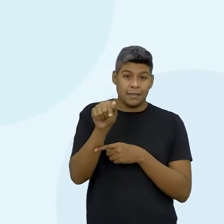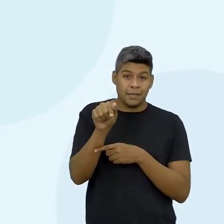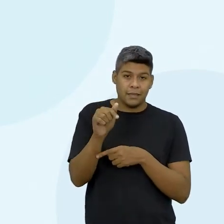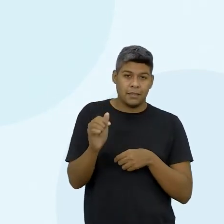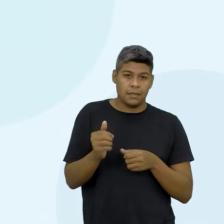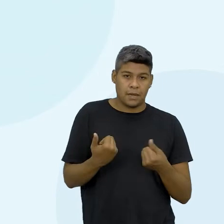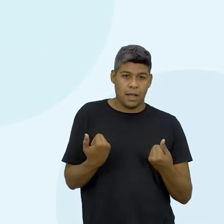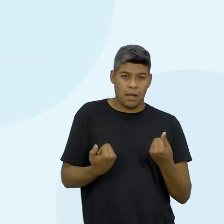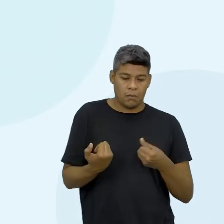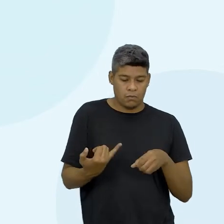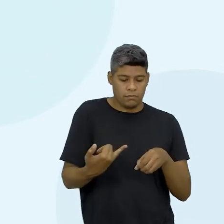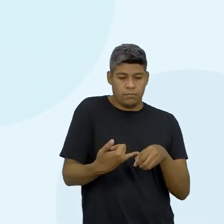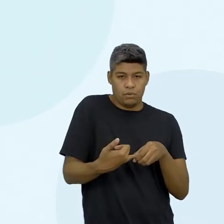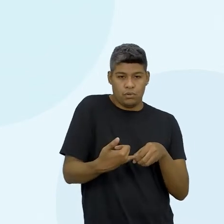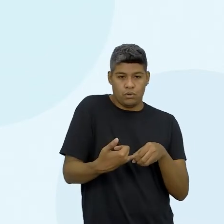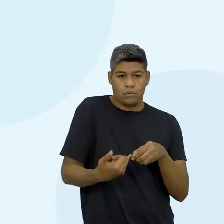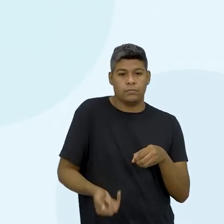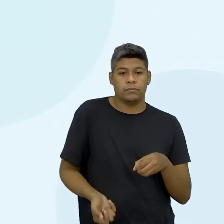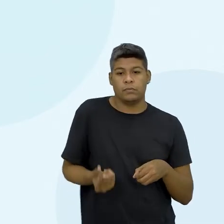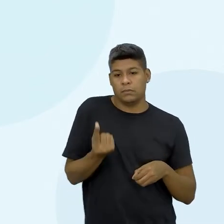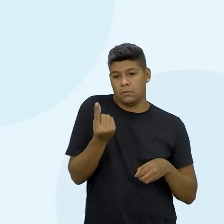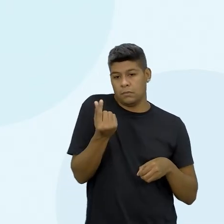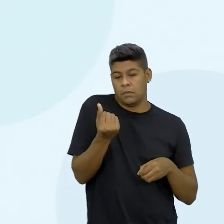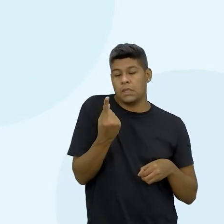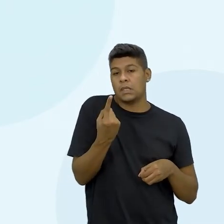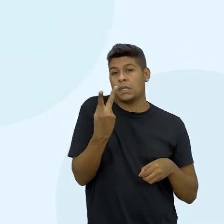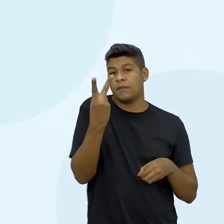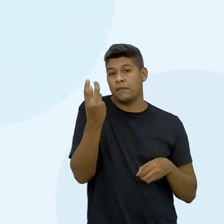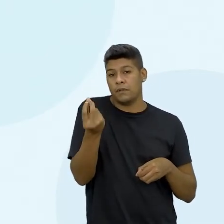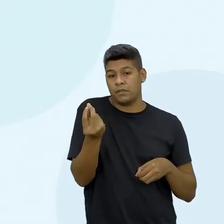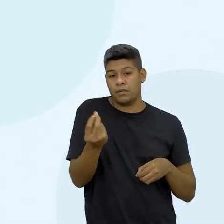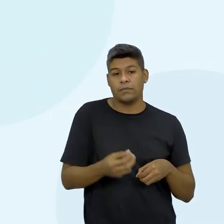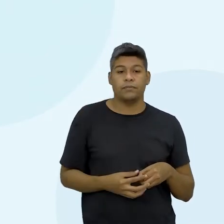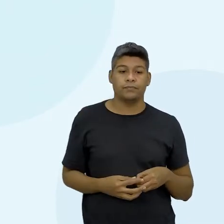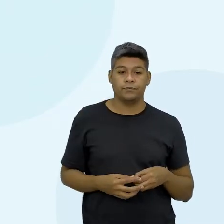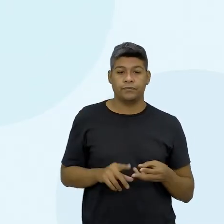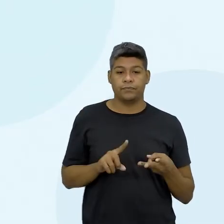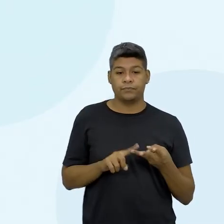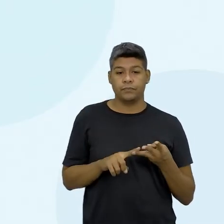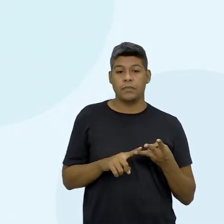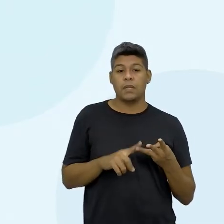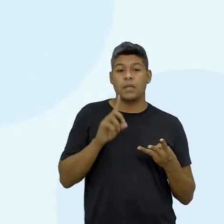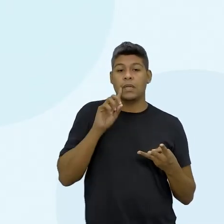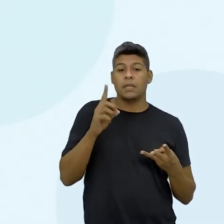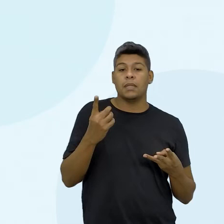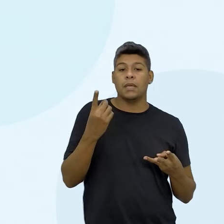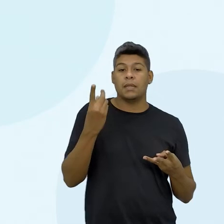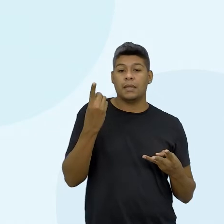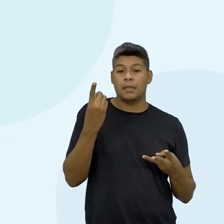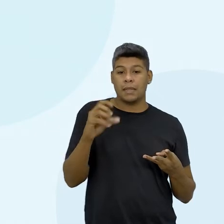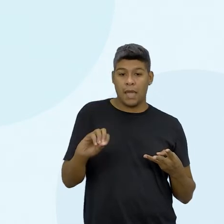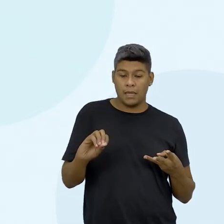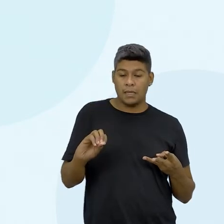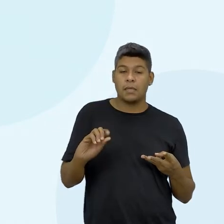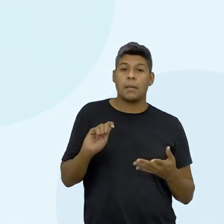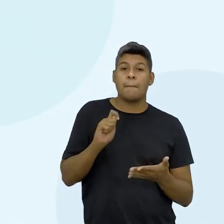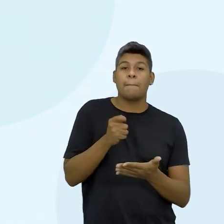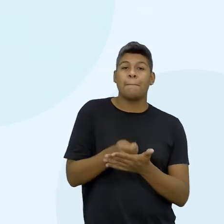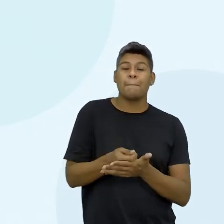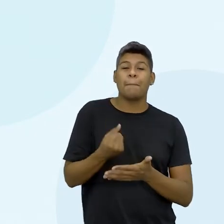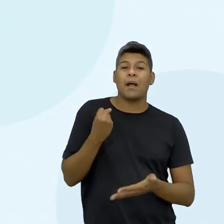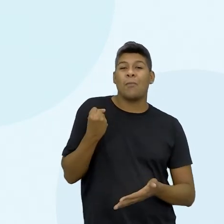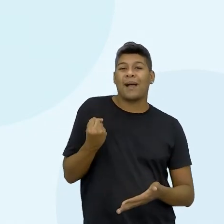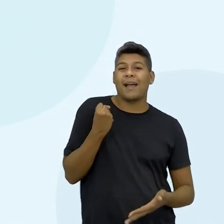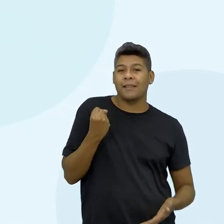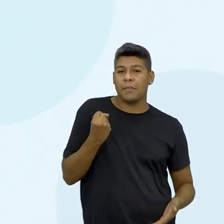e gastou R 120. No dia 10, ela pagou a mensalidade da